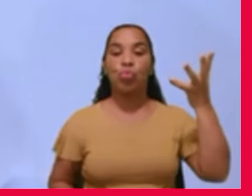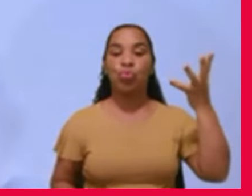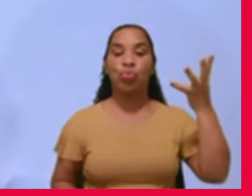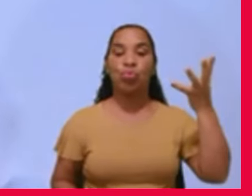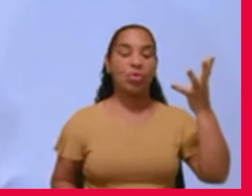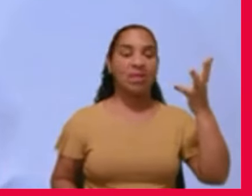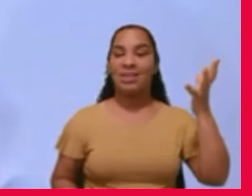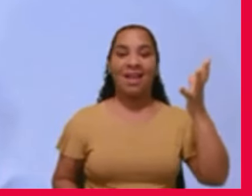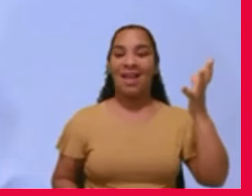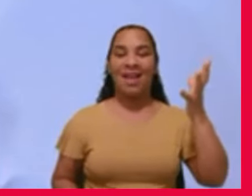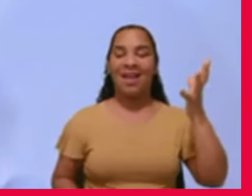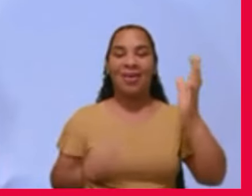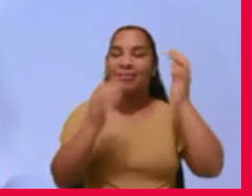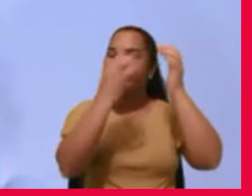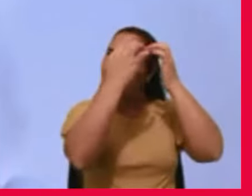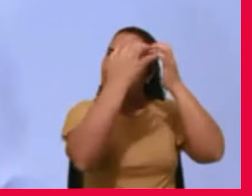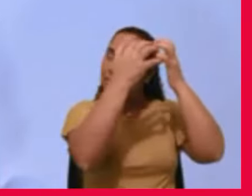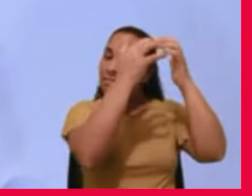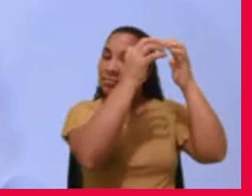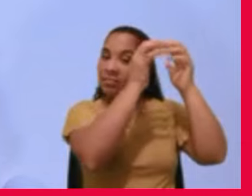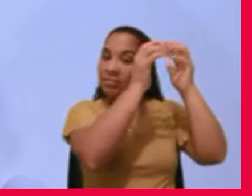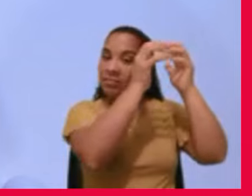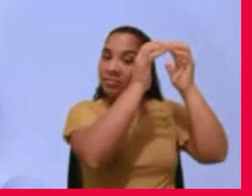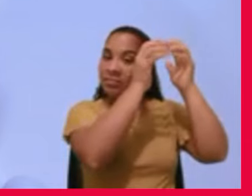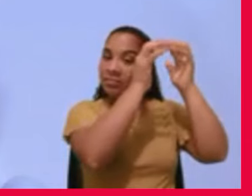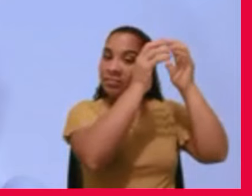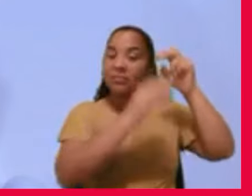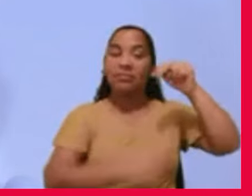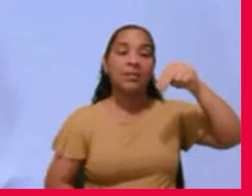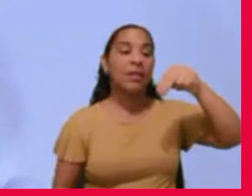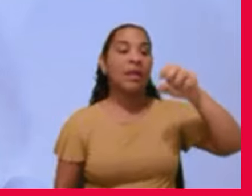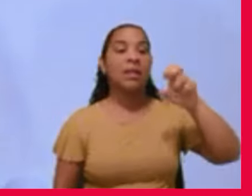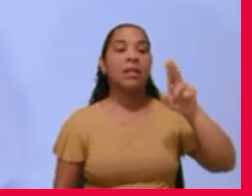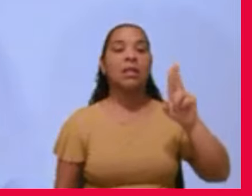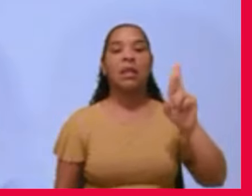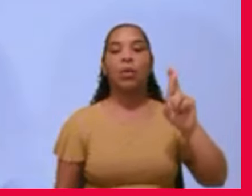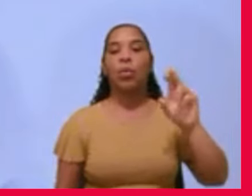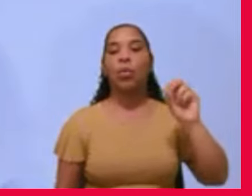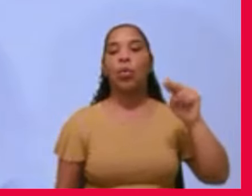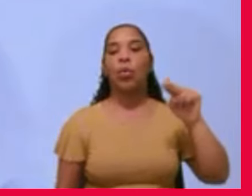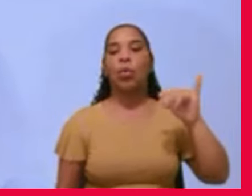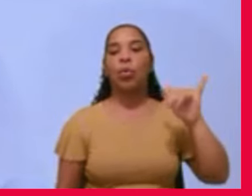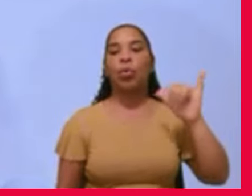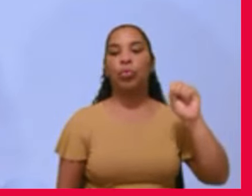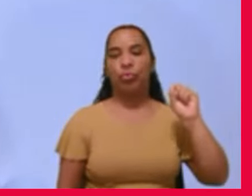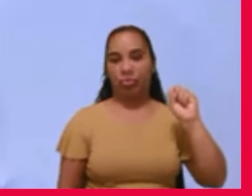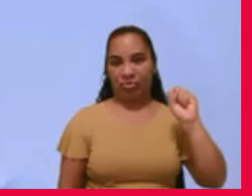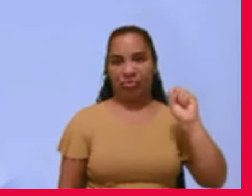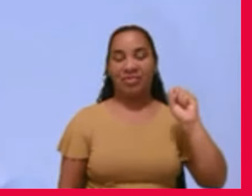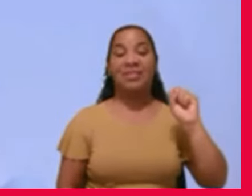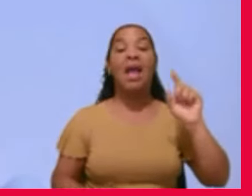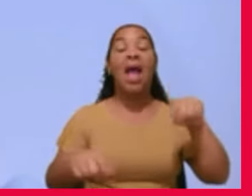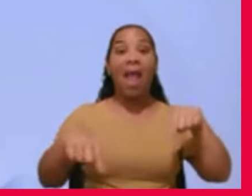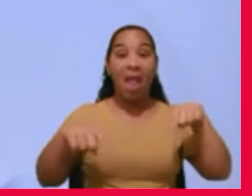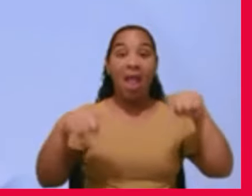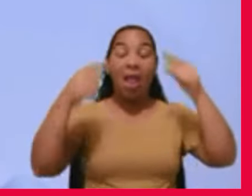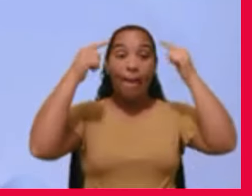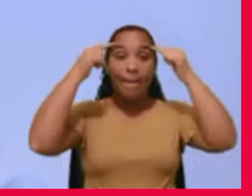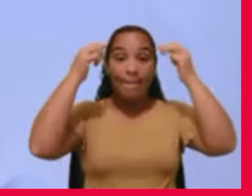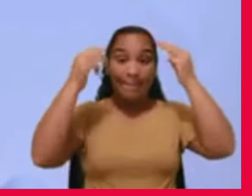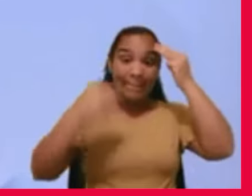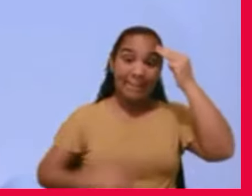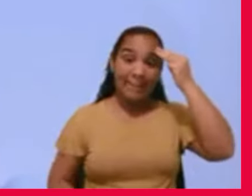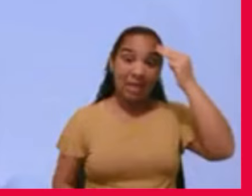neurônios cerebrais. É um distúrbio de transtorno mental, que é de